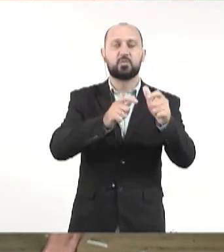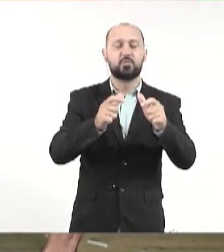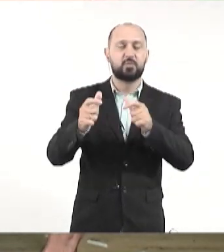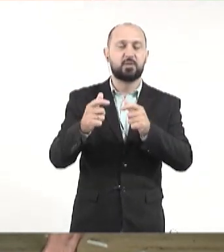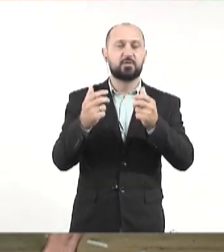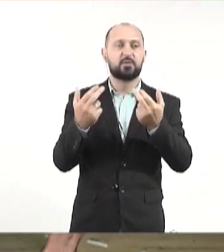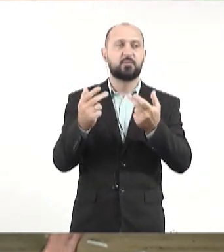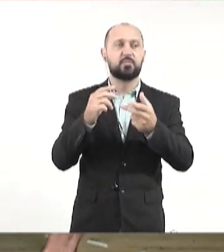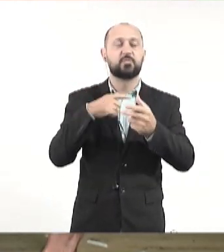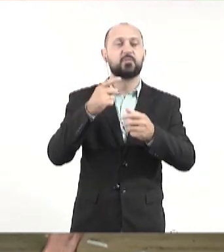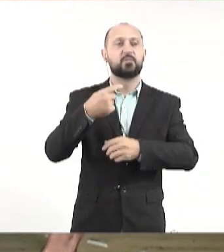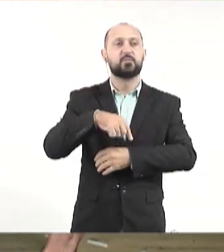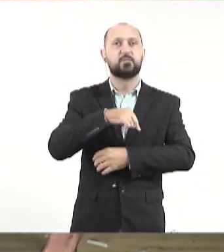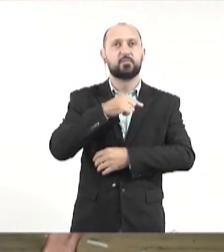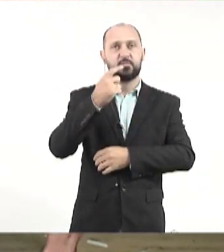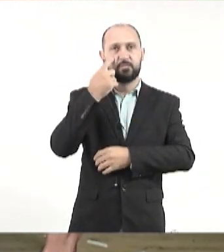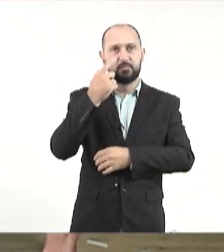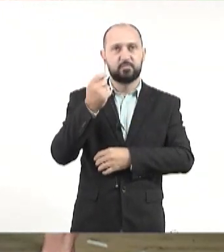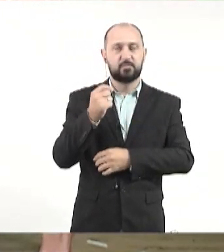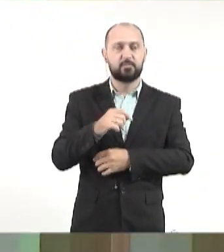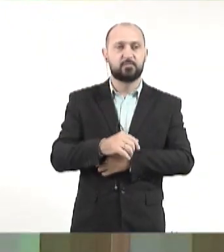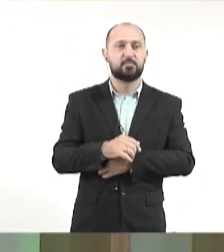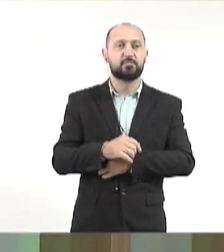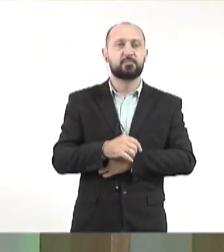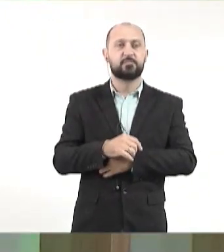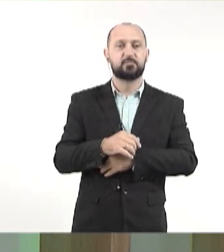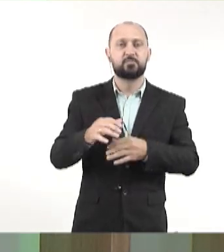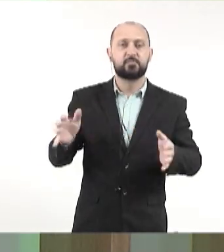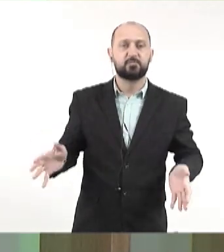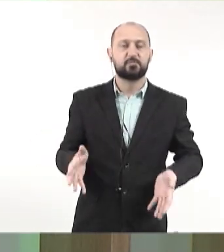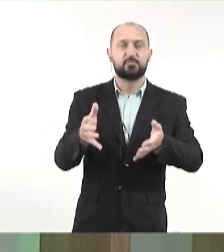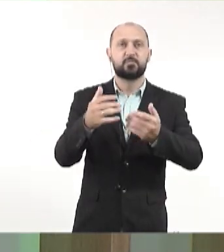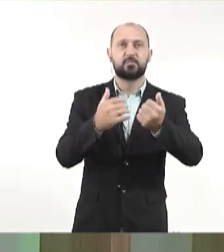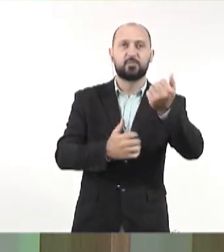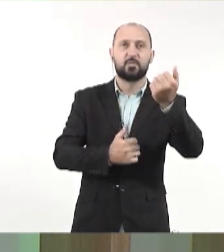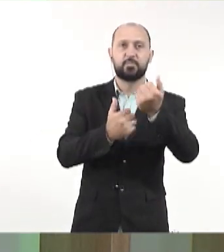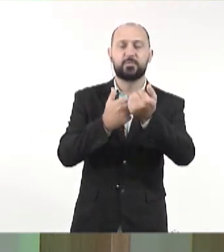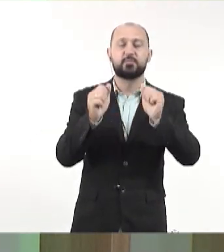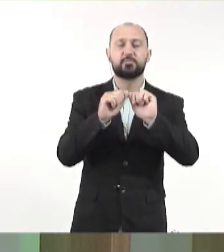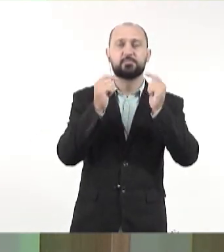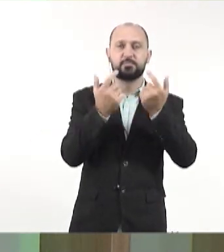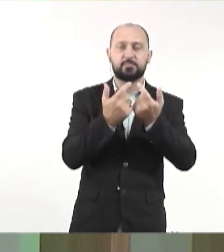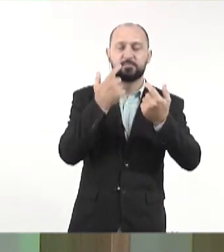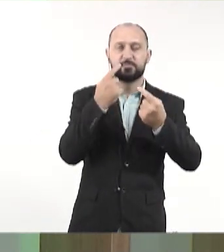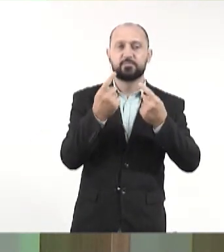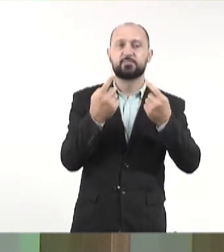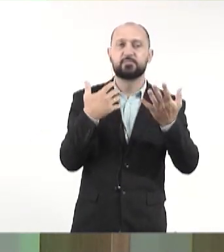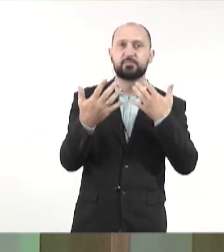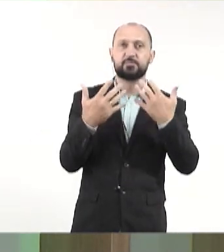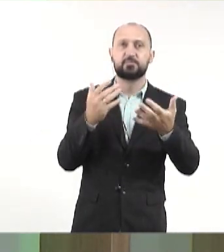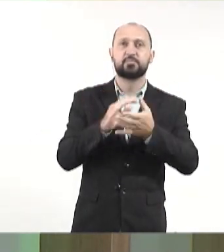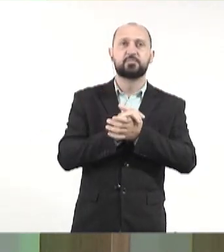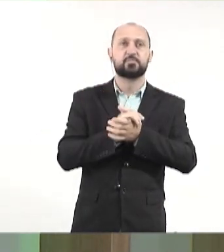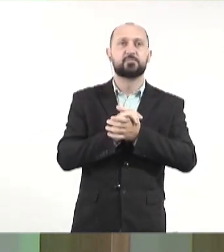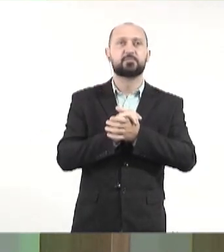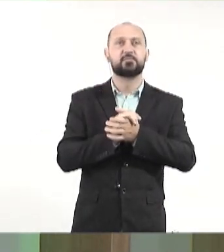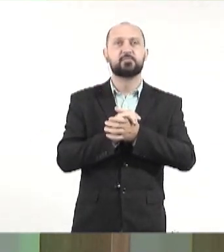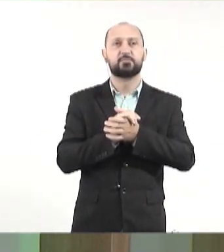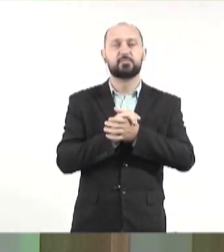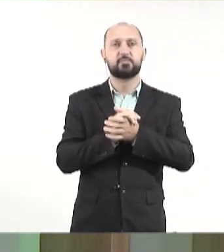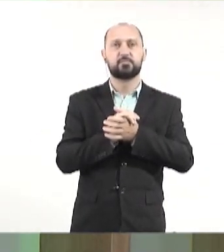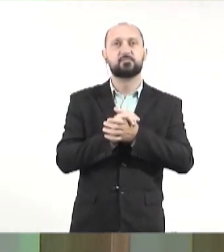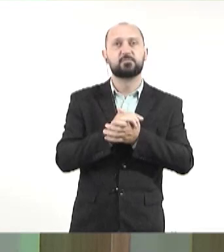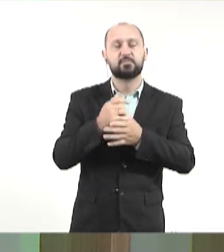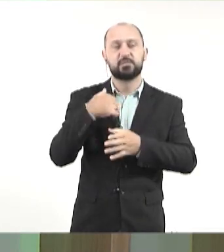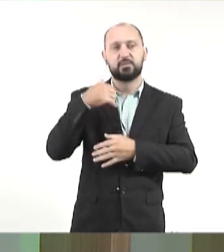ambientes como esse, que nós estamos promovendo com o apoio da Assembleia, enfim, divulgando dos nossos servidores